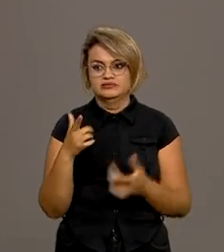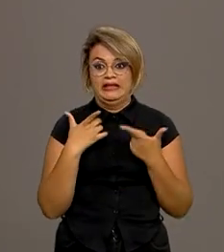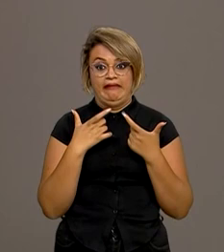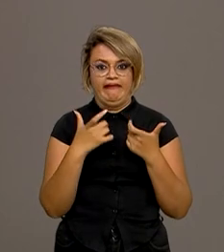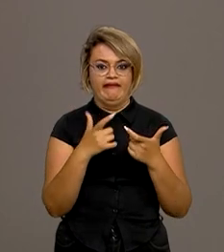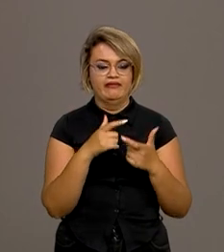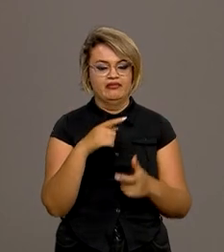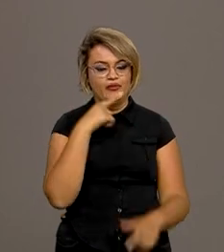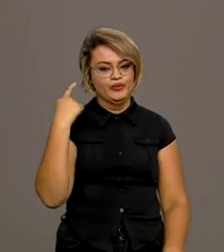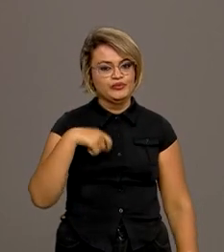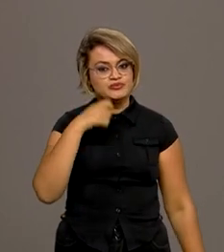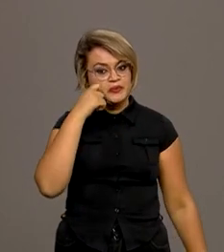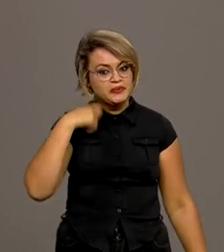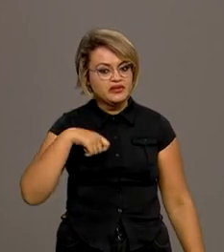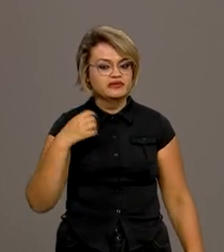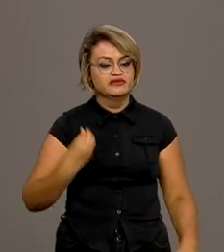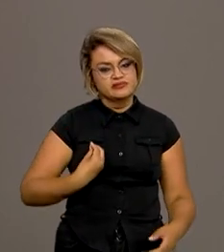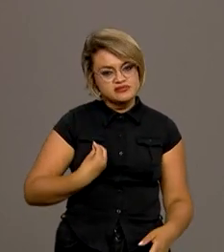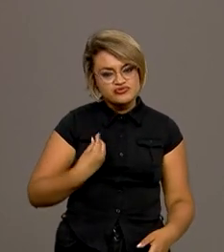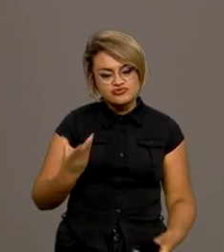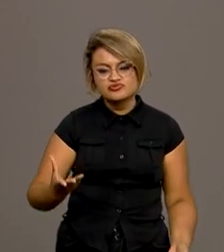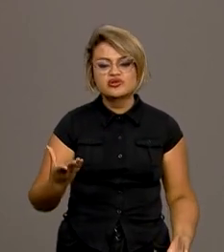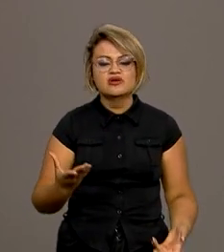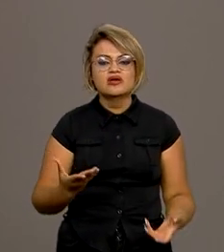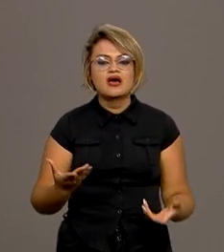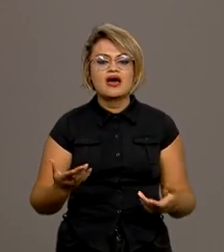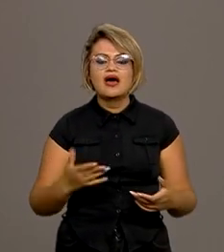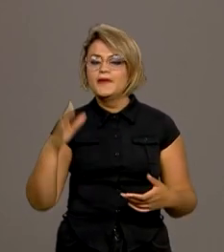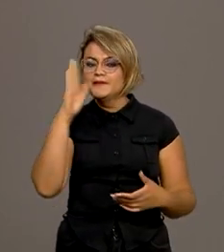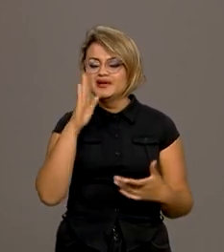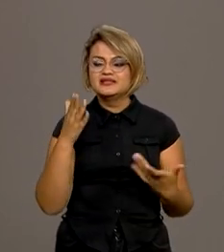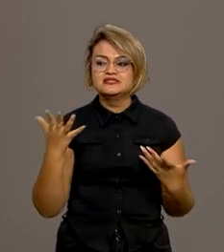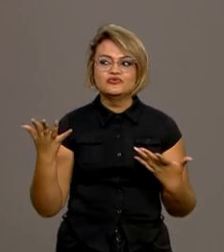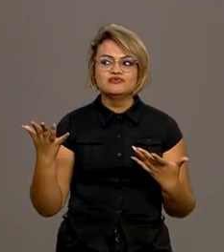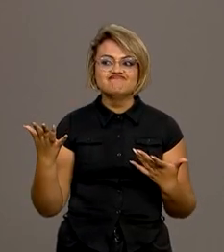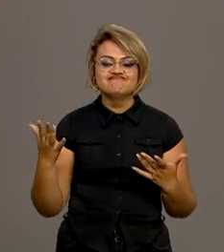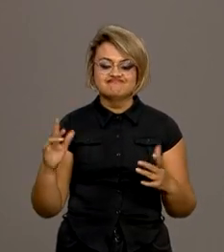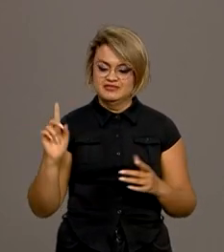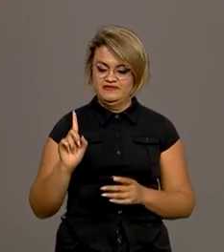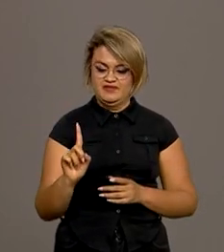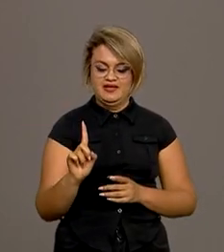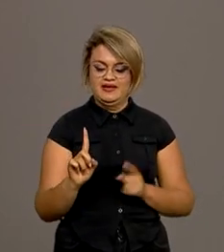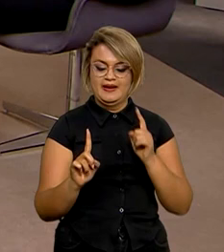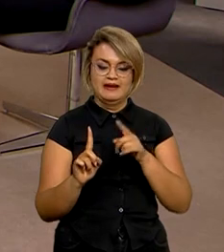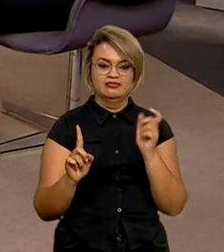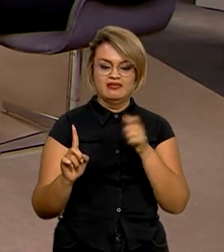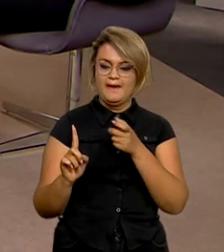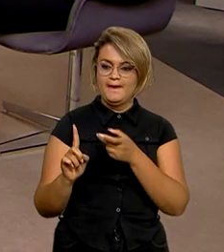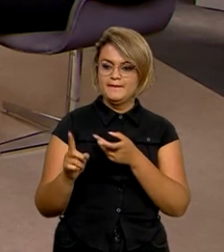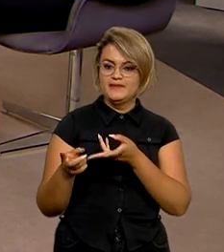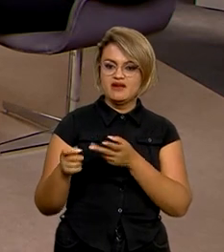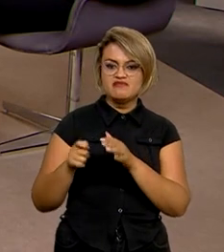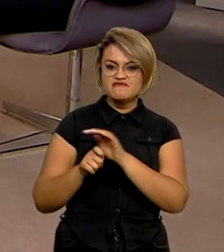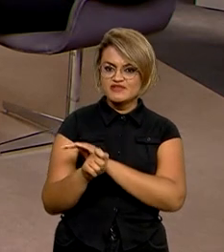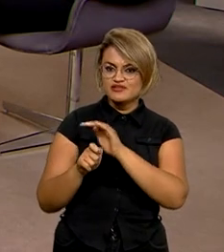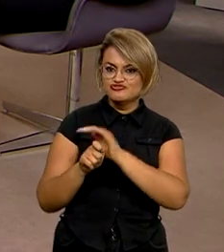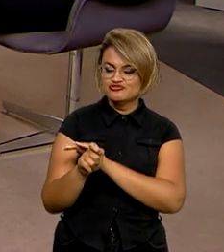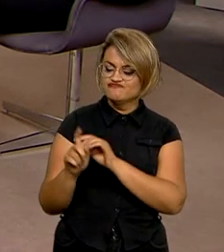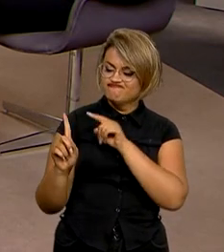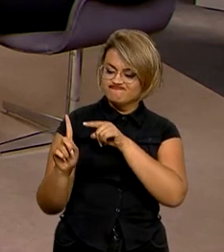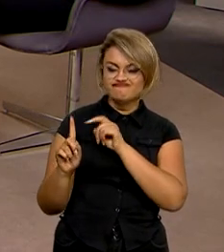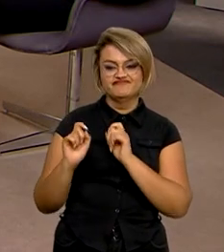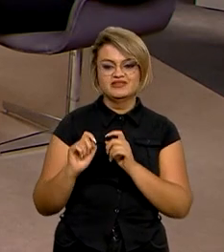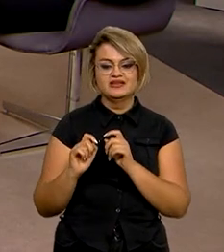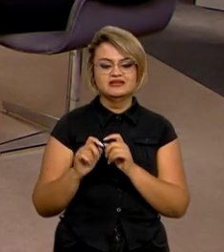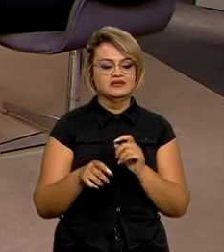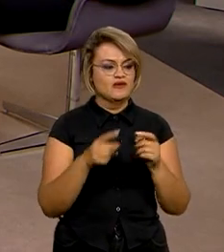também, né? Isso acaba dificultando. O Brasil aparece como um grande potencial de investimento para o mundo. Estão